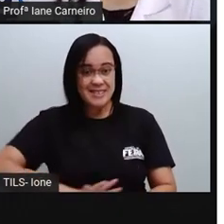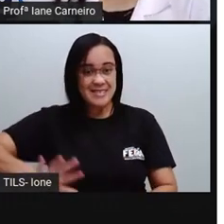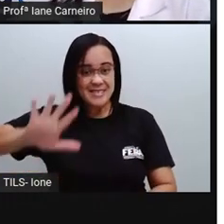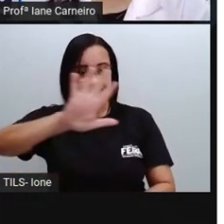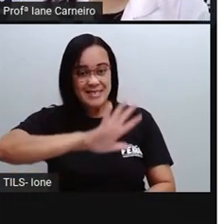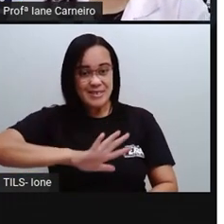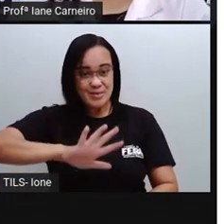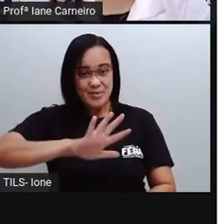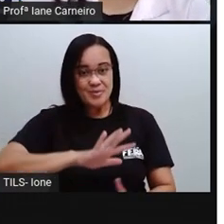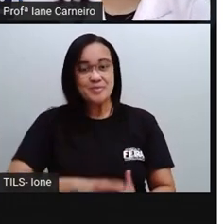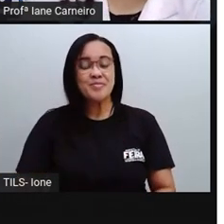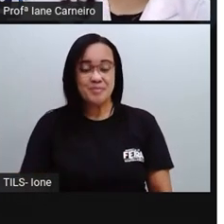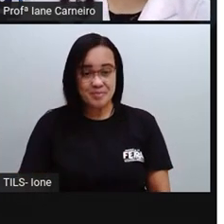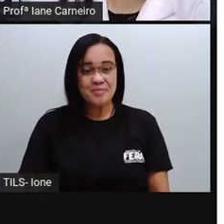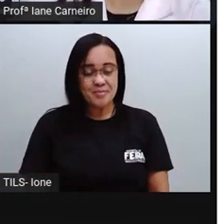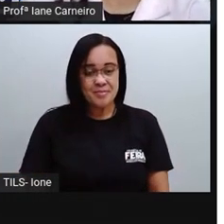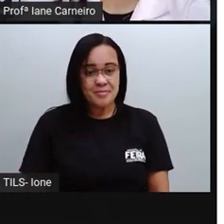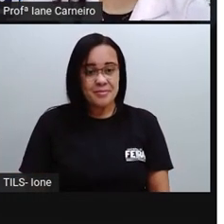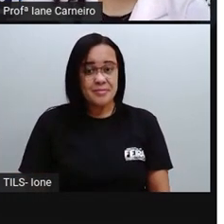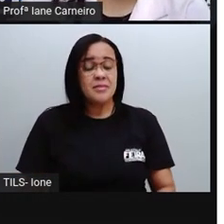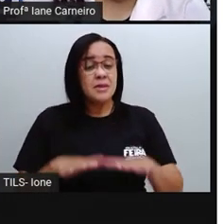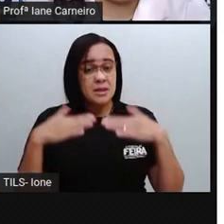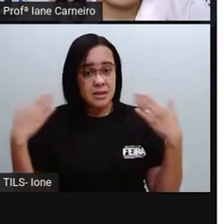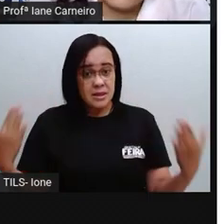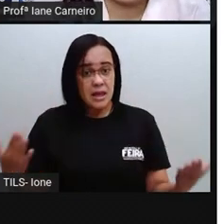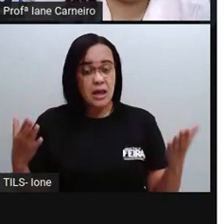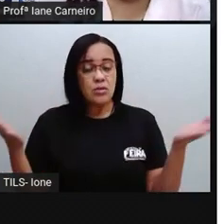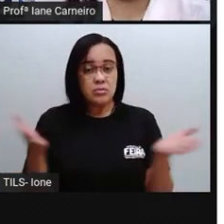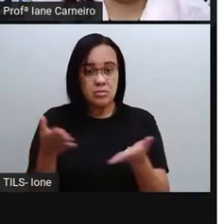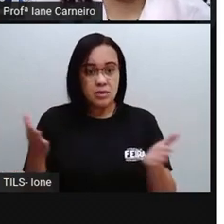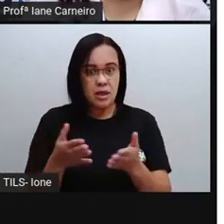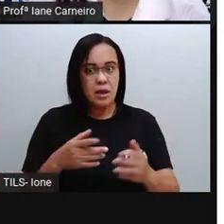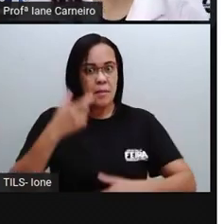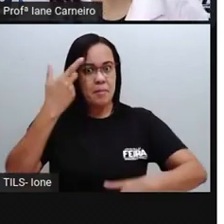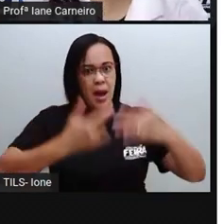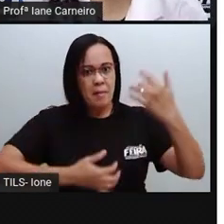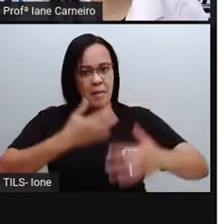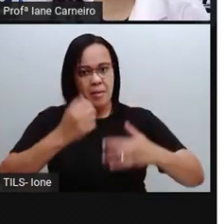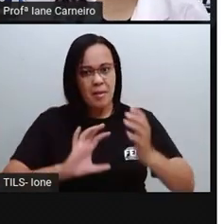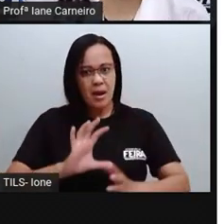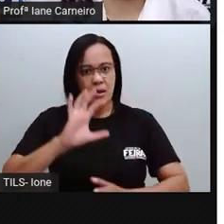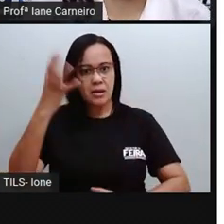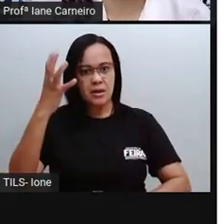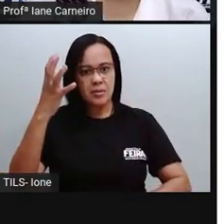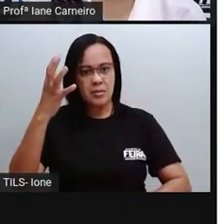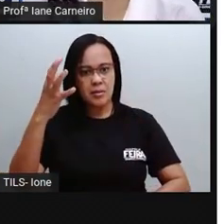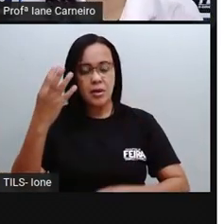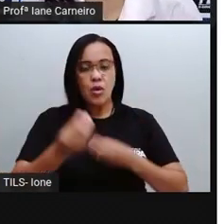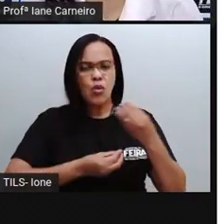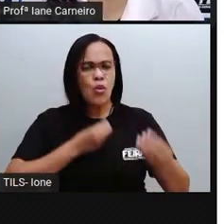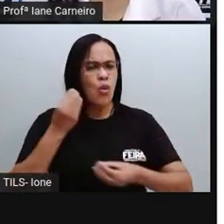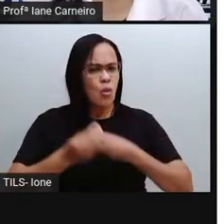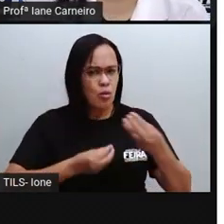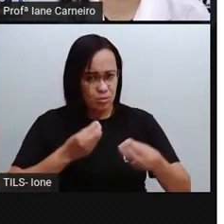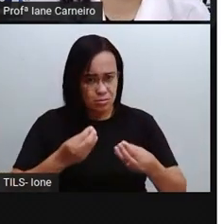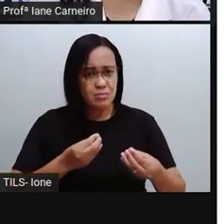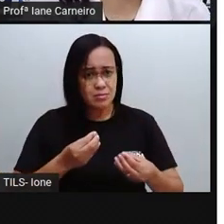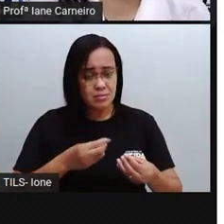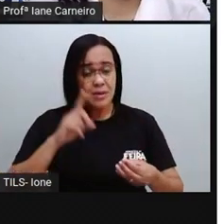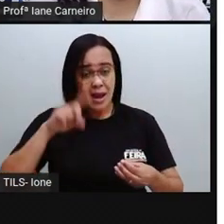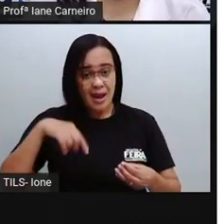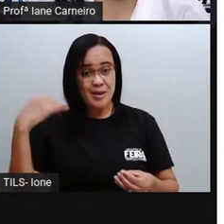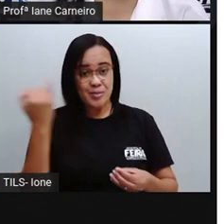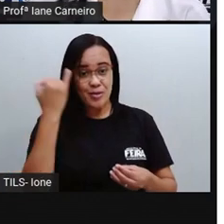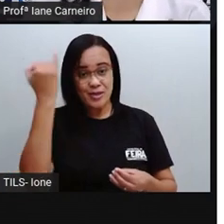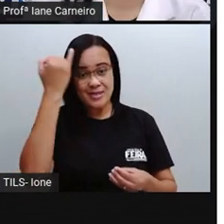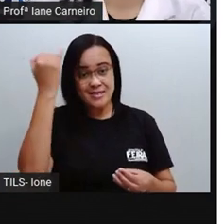E aí, falar um pouco desse clima da região nordeste é interessante, né? Porque a gente vai ver daqui a pouco várias